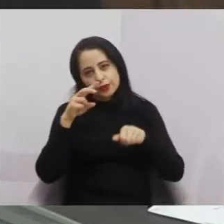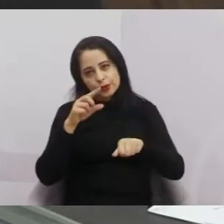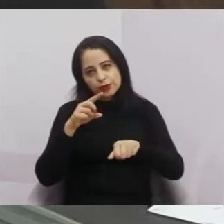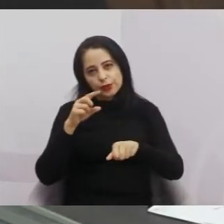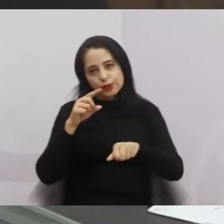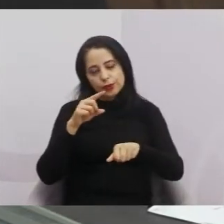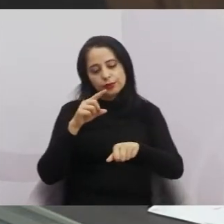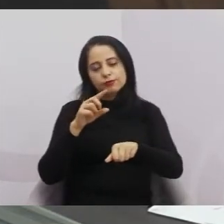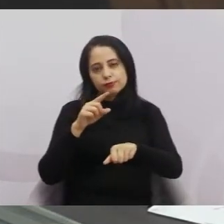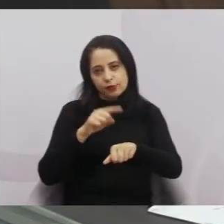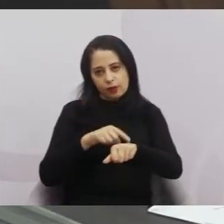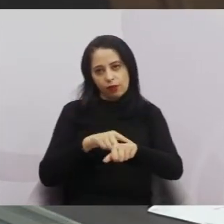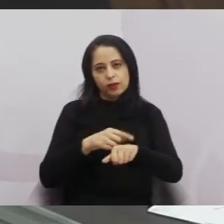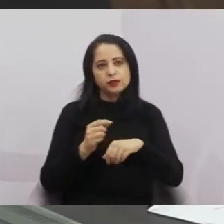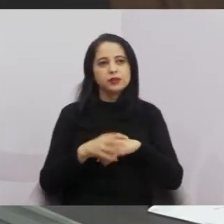disso.